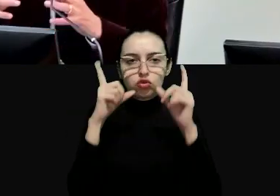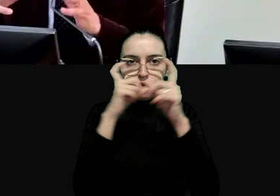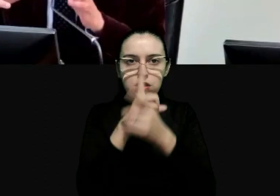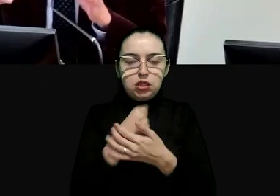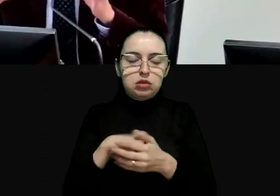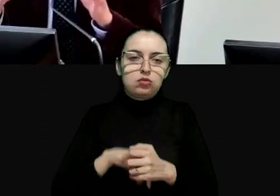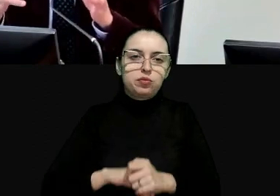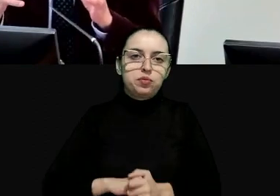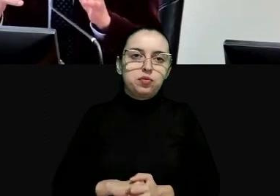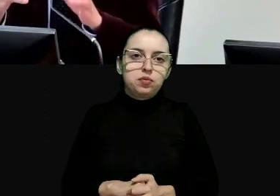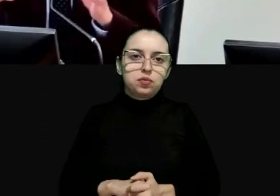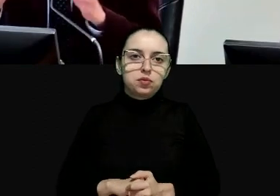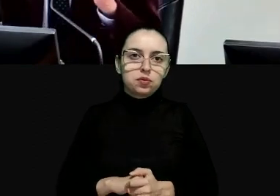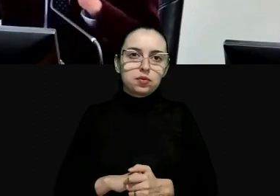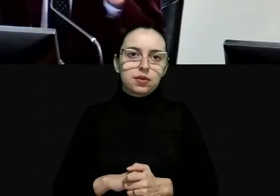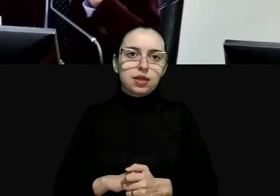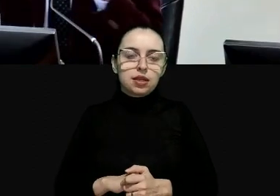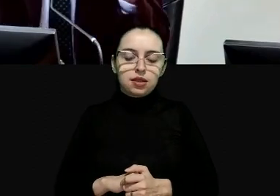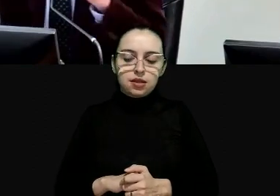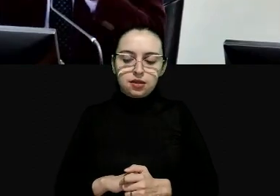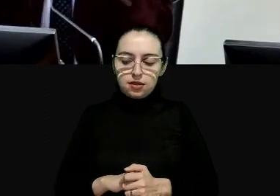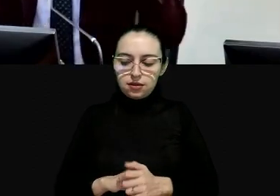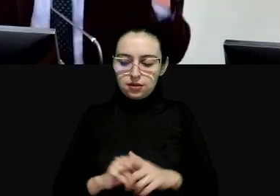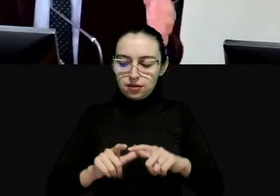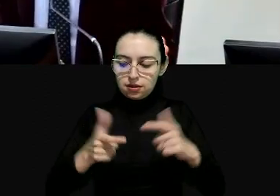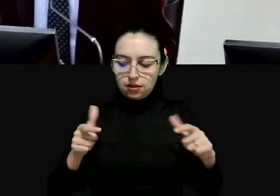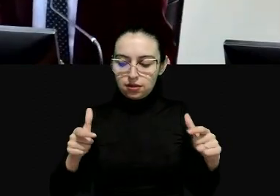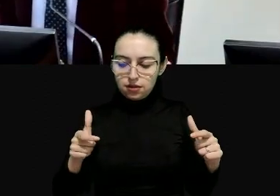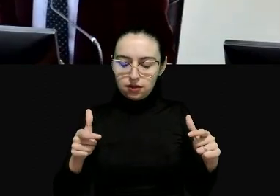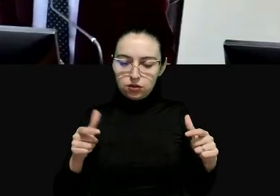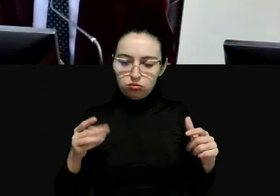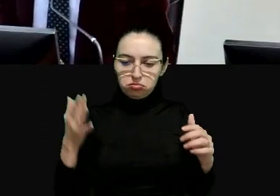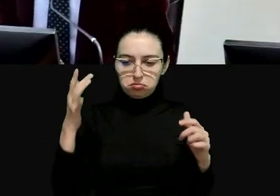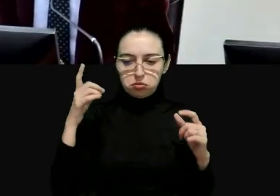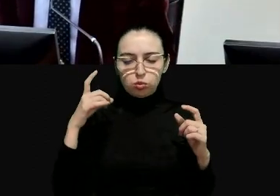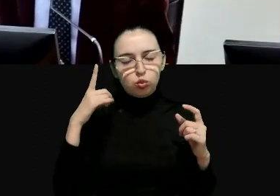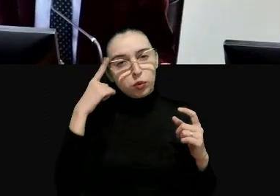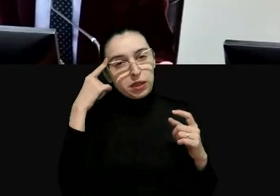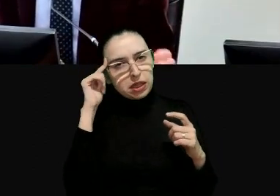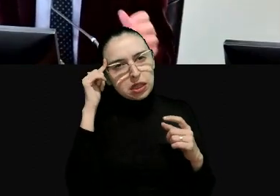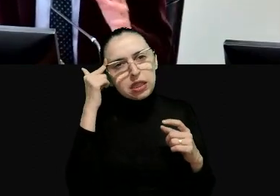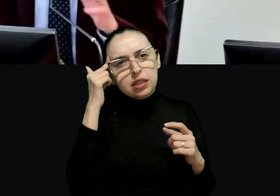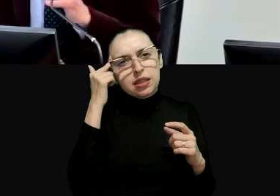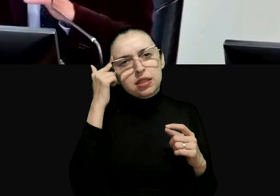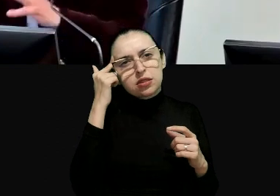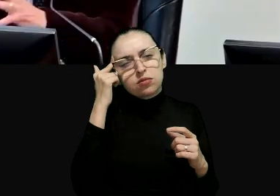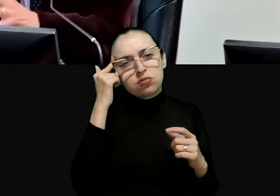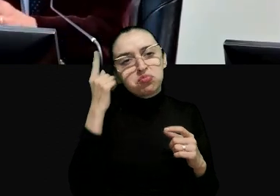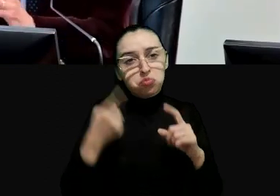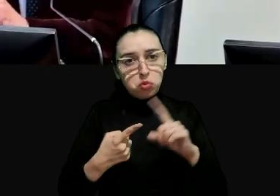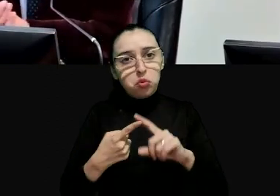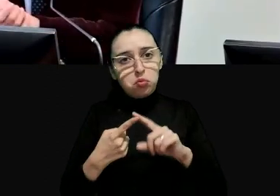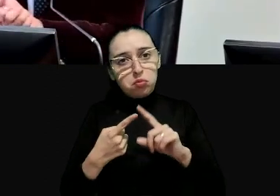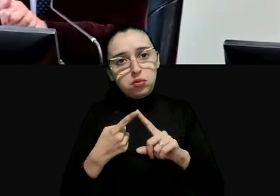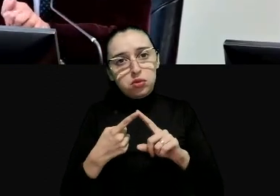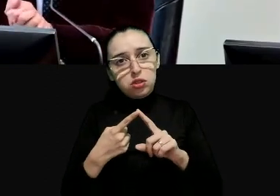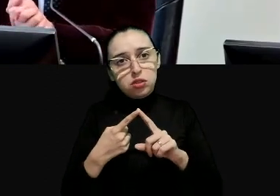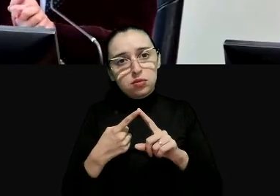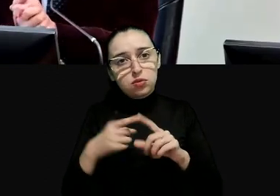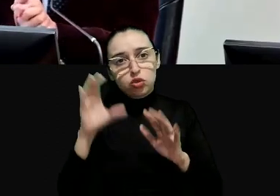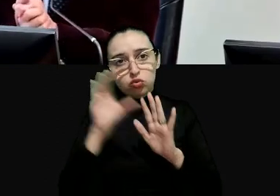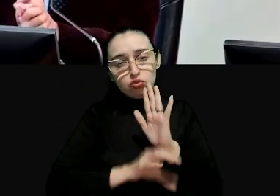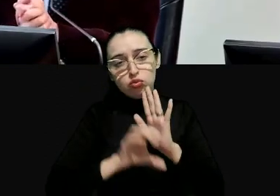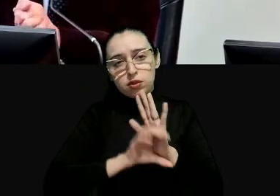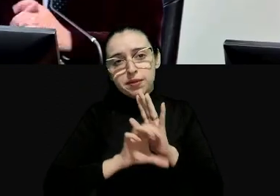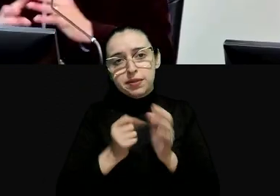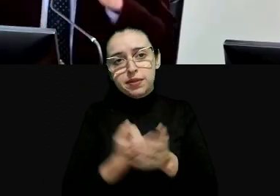defesa e esses direitos não têm um grande papel na lógica constitucional é um tipo de